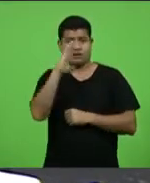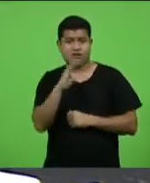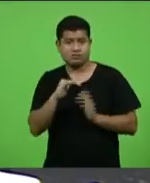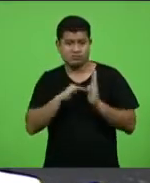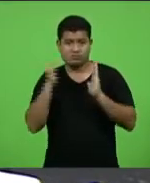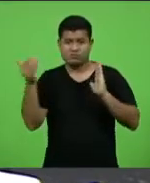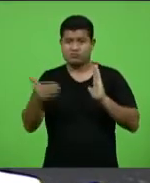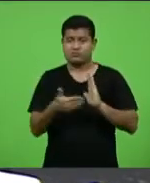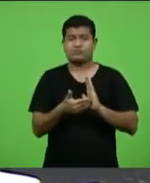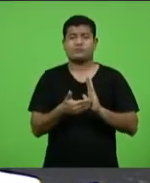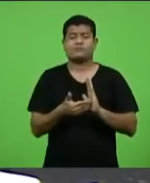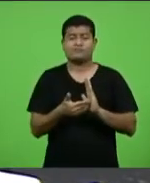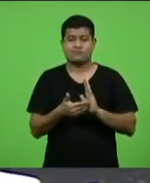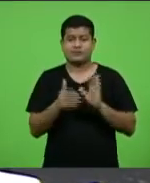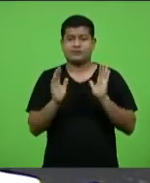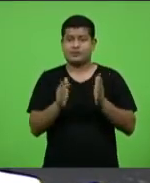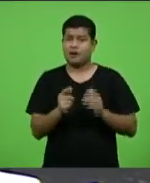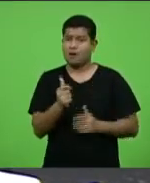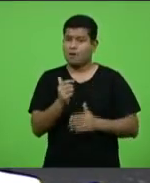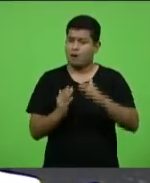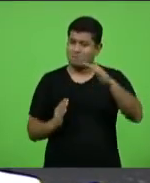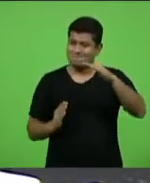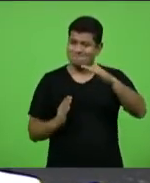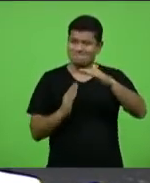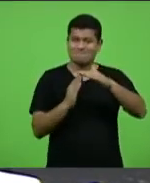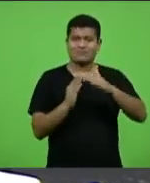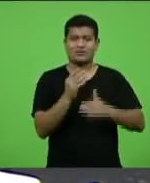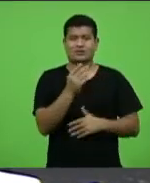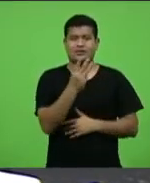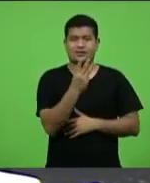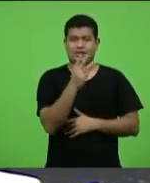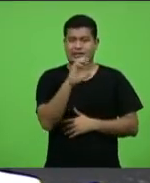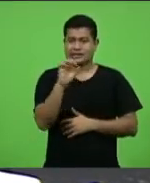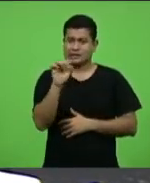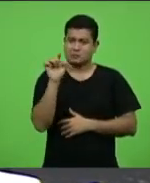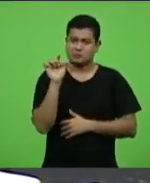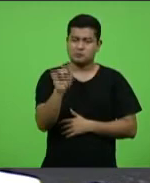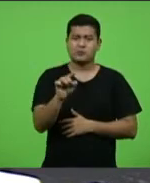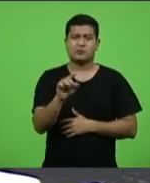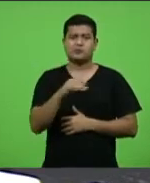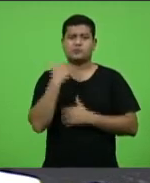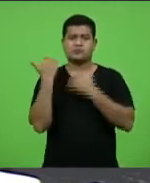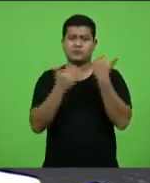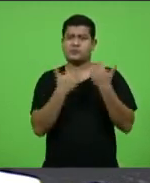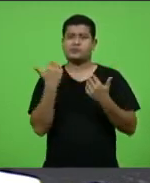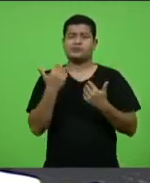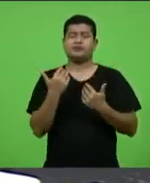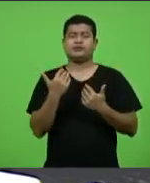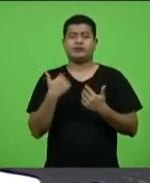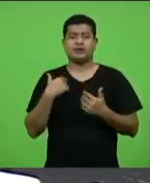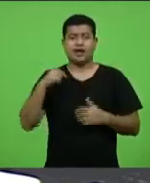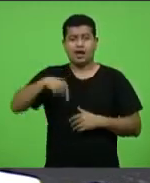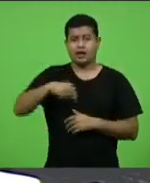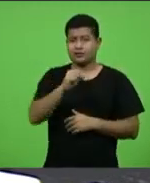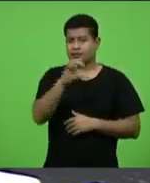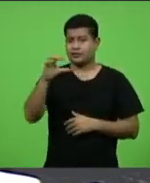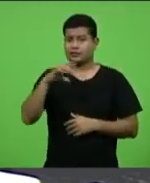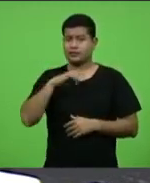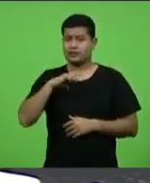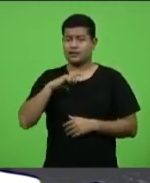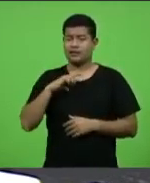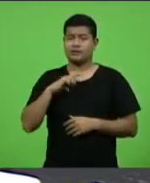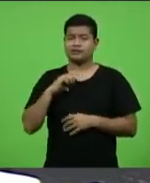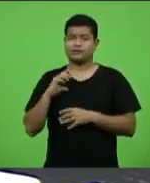já chegamos a quase 300 mil mortes. em Santa Catarina, nos últimos dias, mais de 100